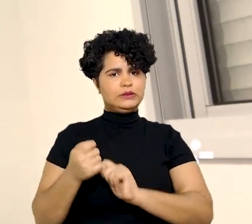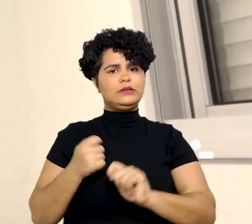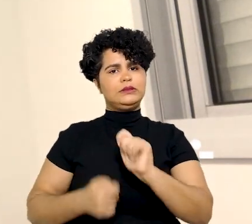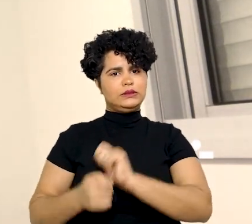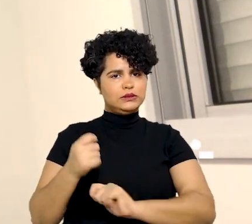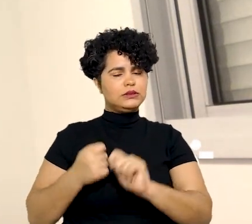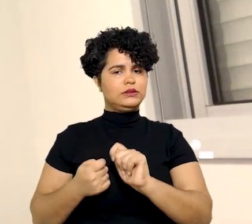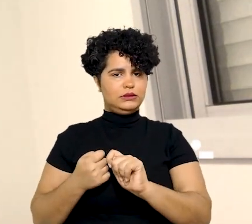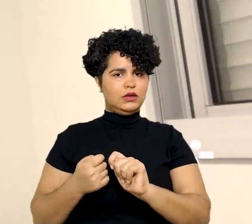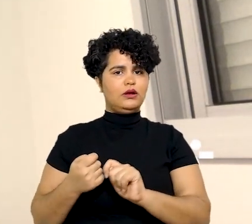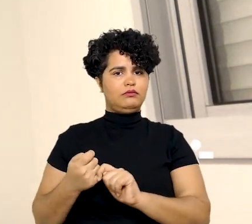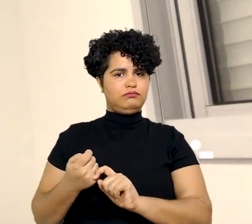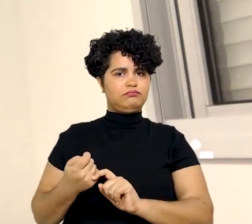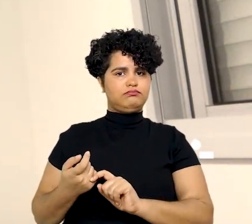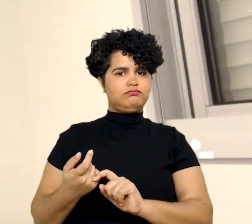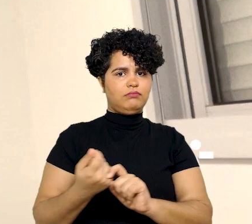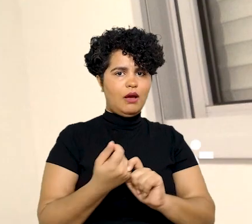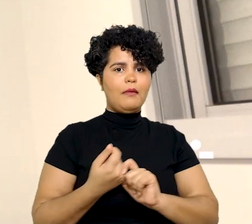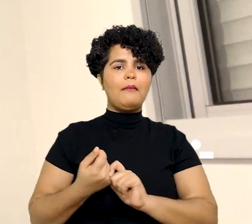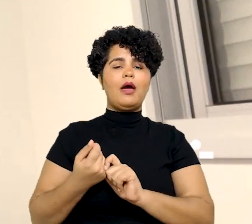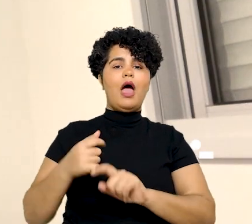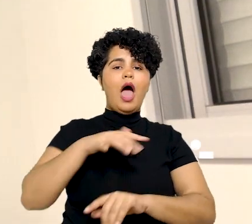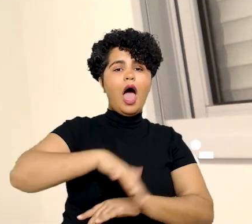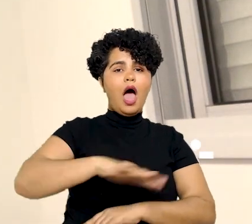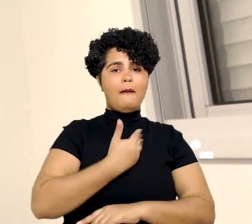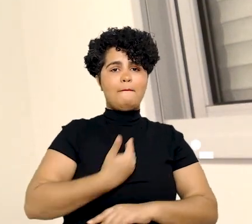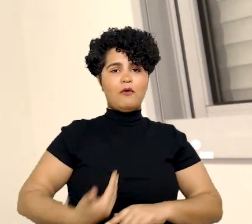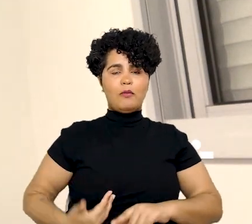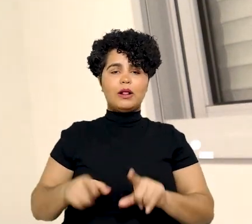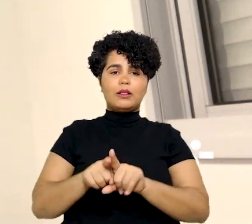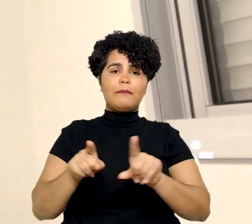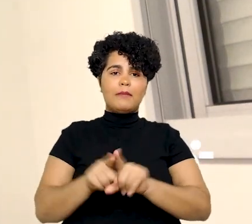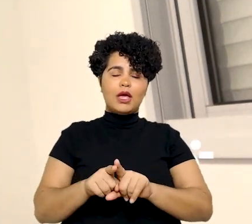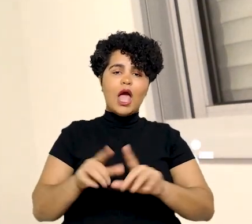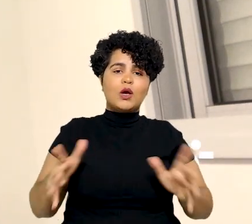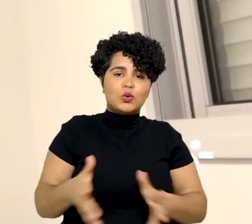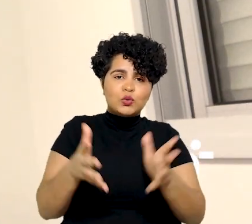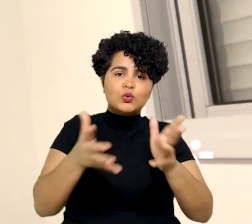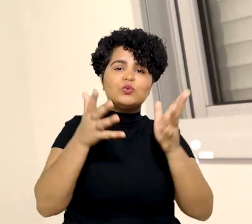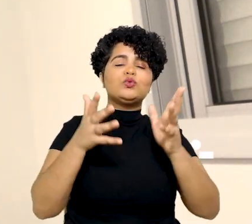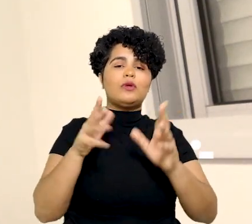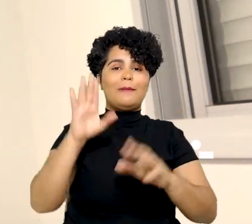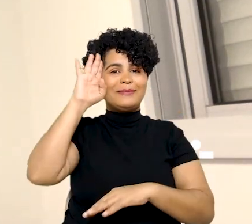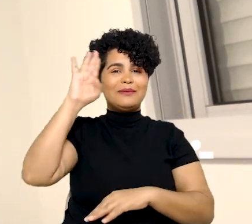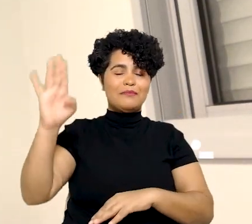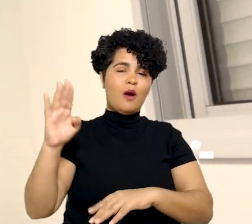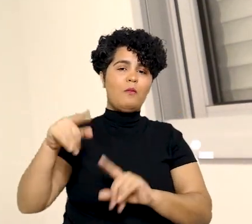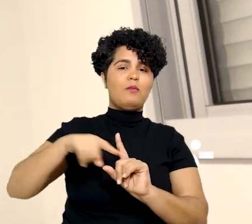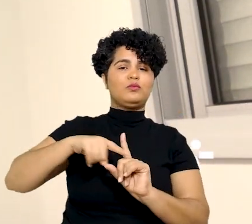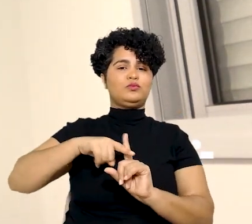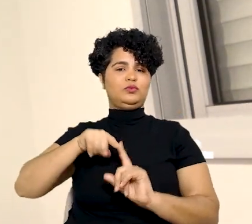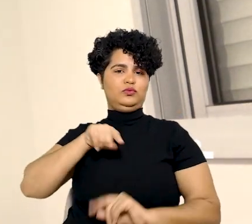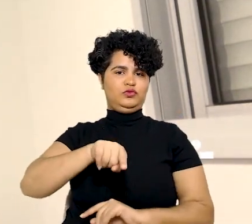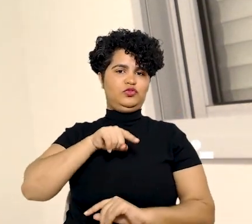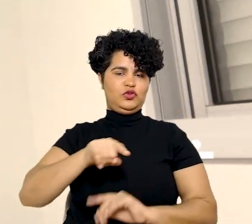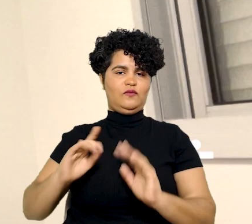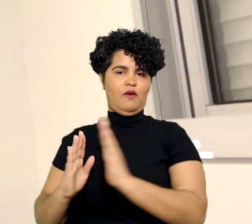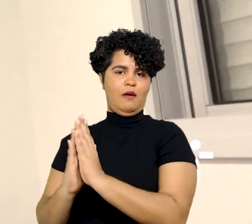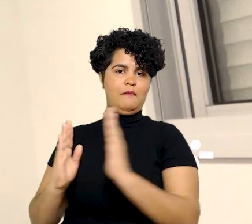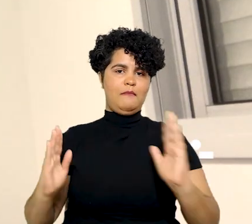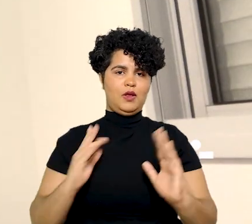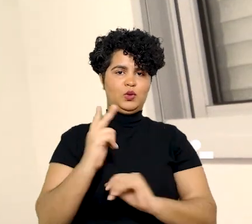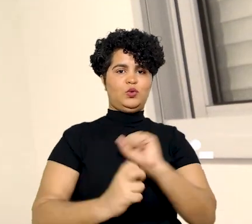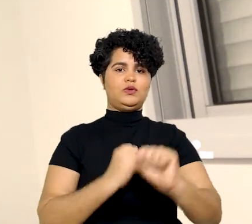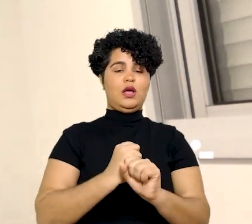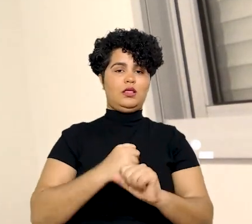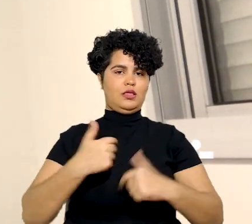acaba refletindo, em última instância, na racionalização da máquina pública, é que, na minha visão, seria a principal vantagem da prescrição